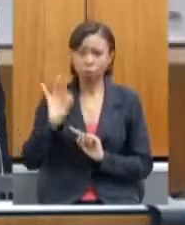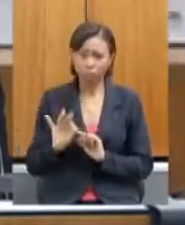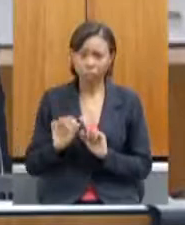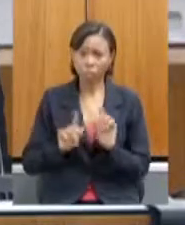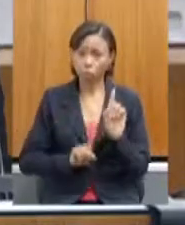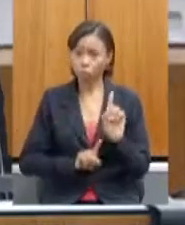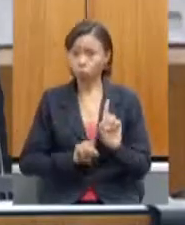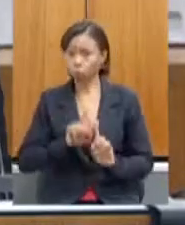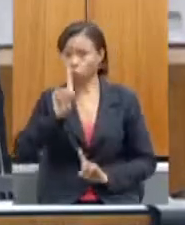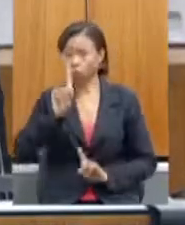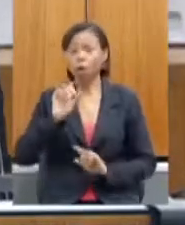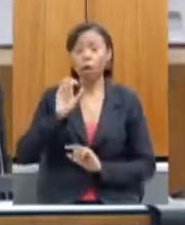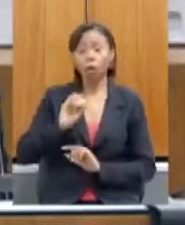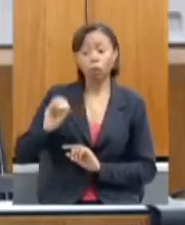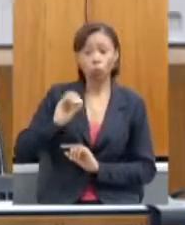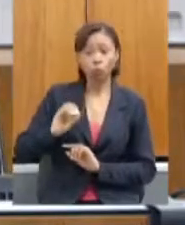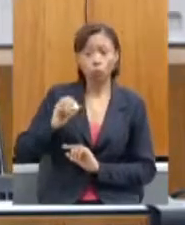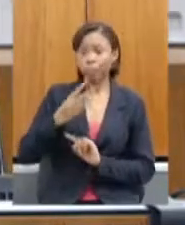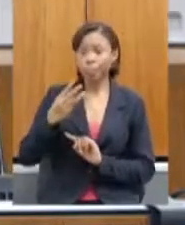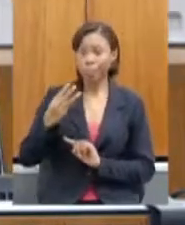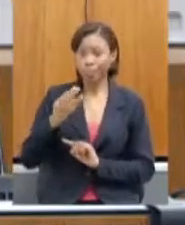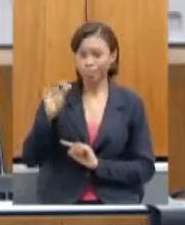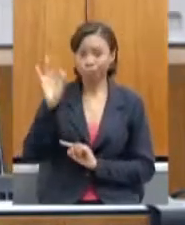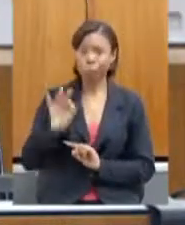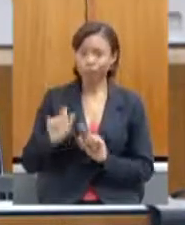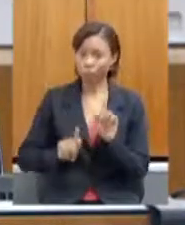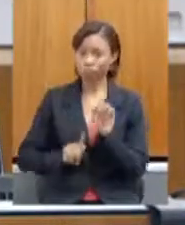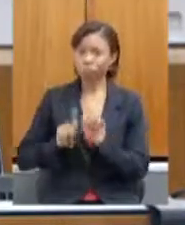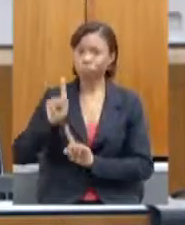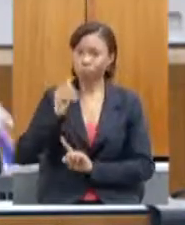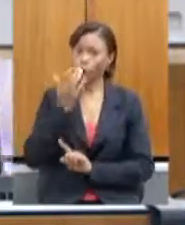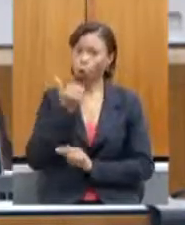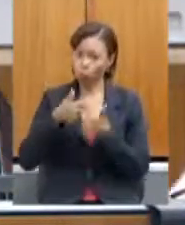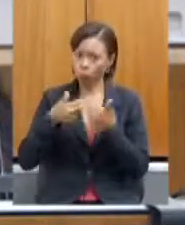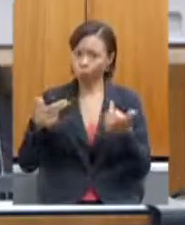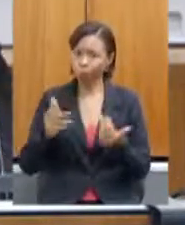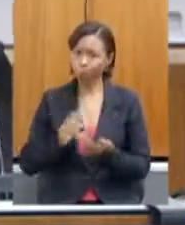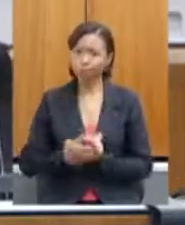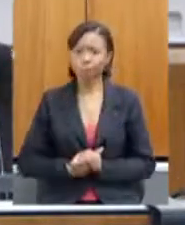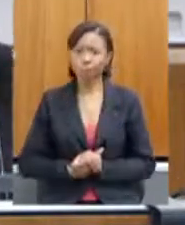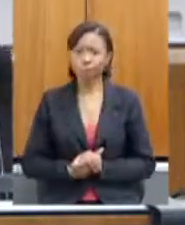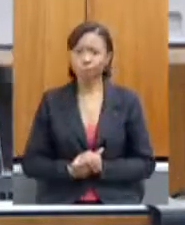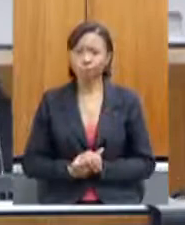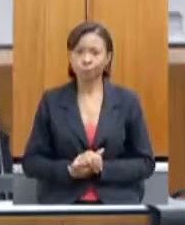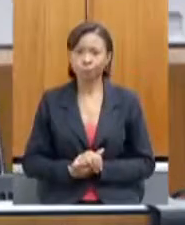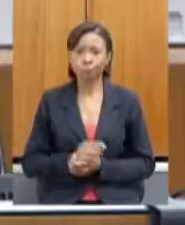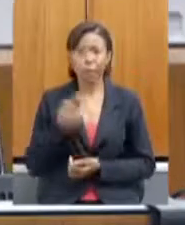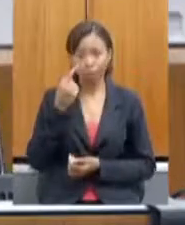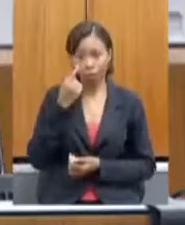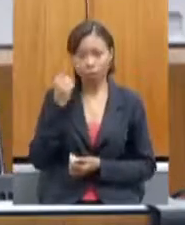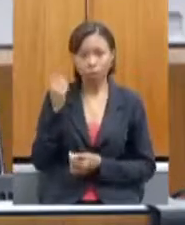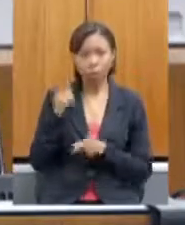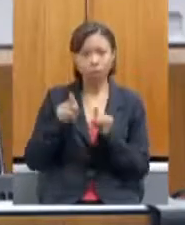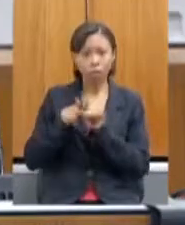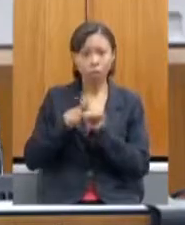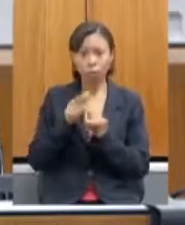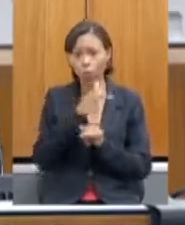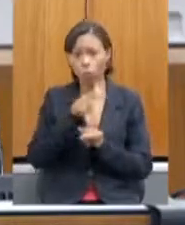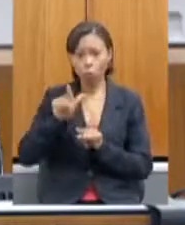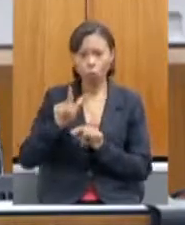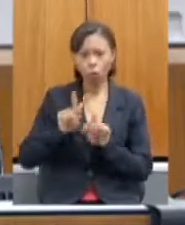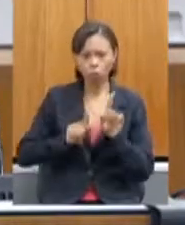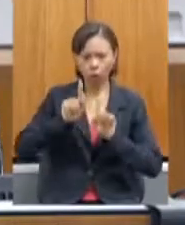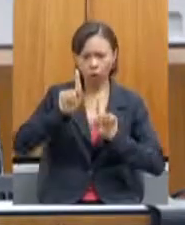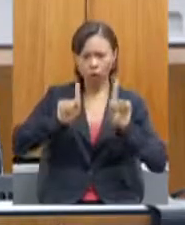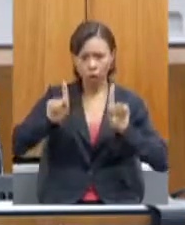alta e agora, em outubro, que 33% dos alimentos tiveram alta. Pode passar? mas o vocês podem ver também nesse próximo gráfico é que os